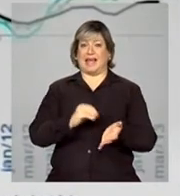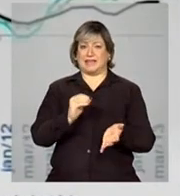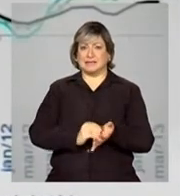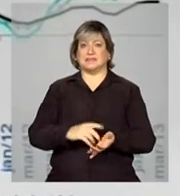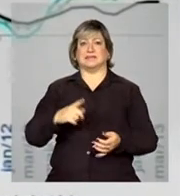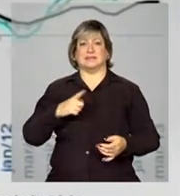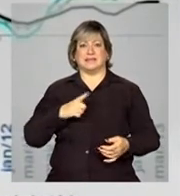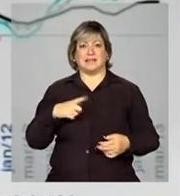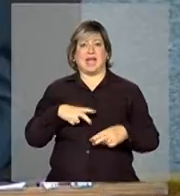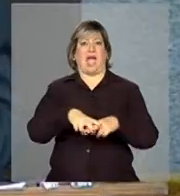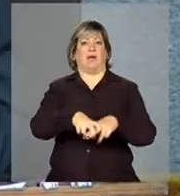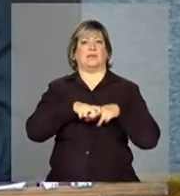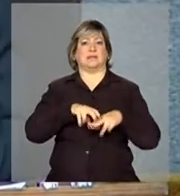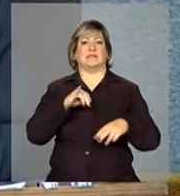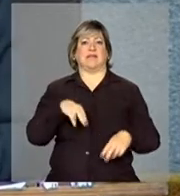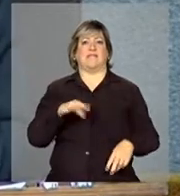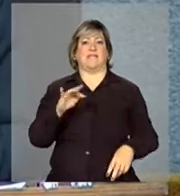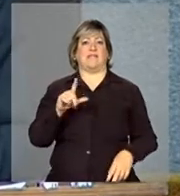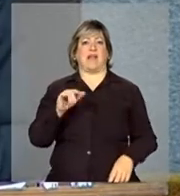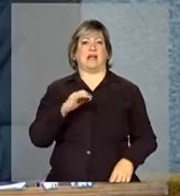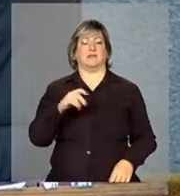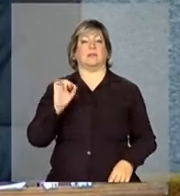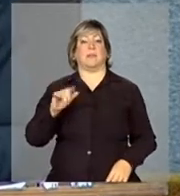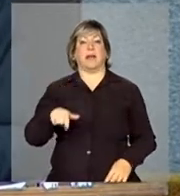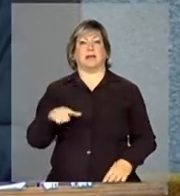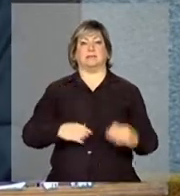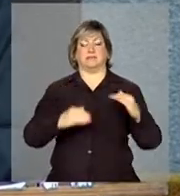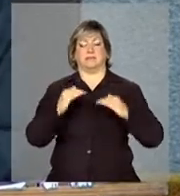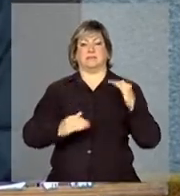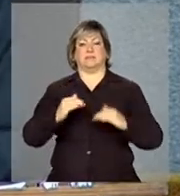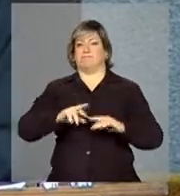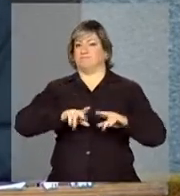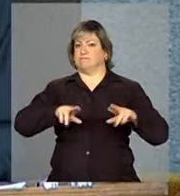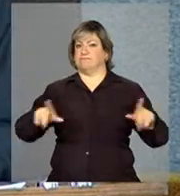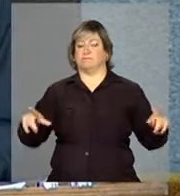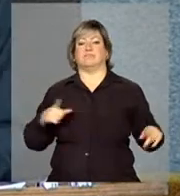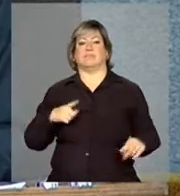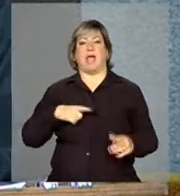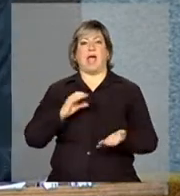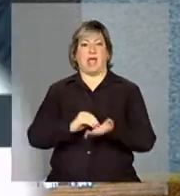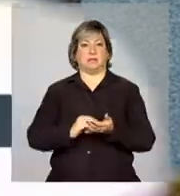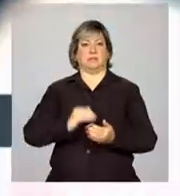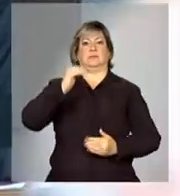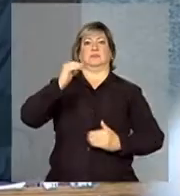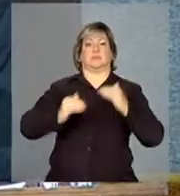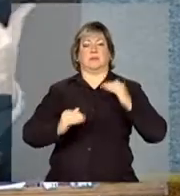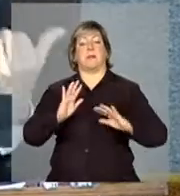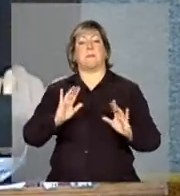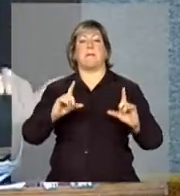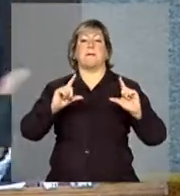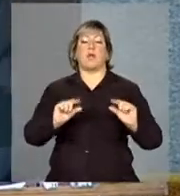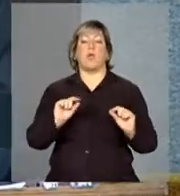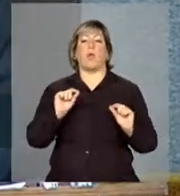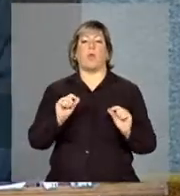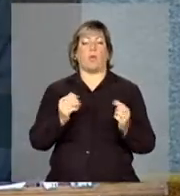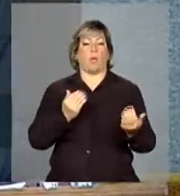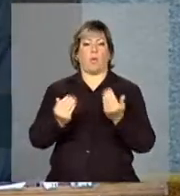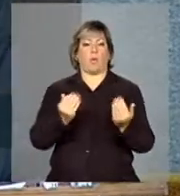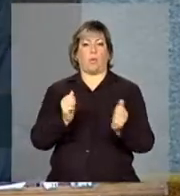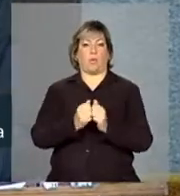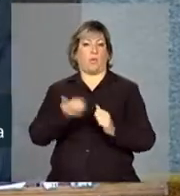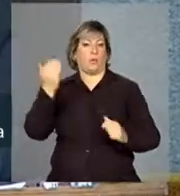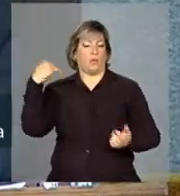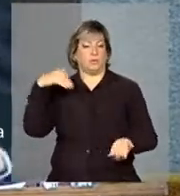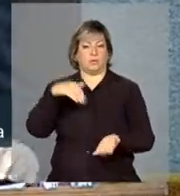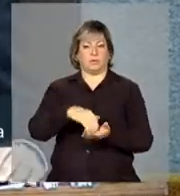bastante a inflação, mas essa pressão está em queda. Então, as variações ainda são elevadas, mas são menores do que a gente observou nos